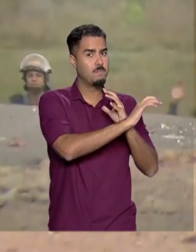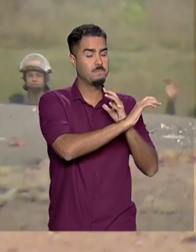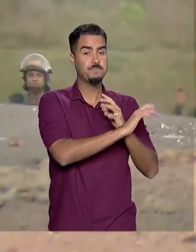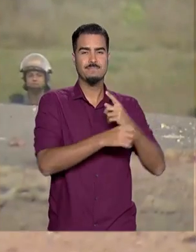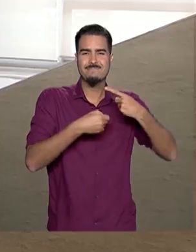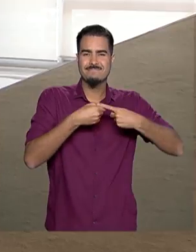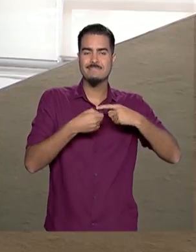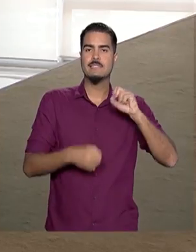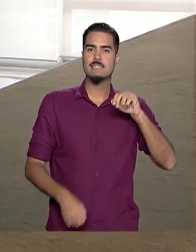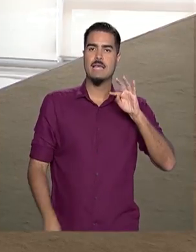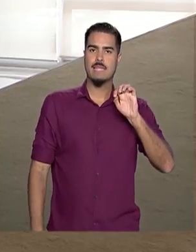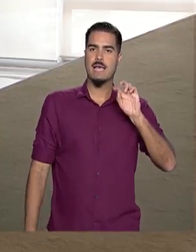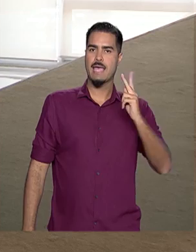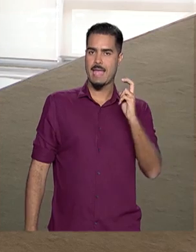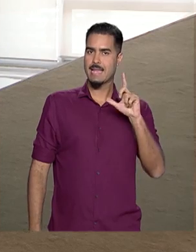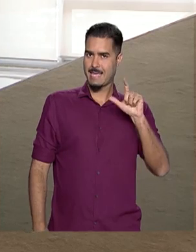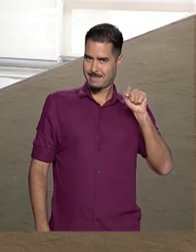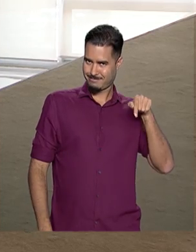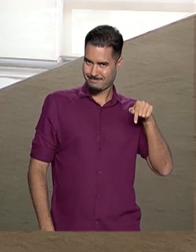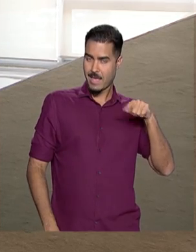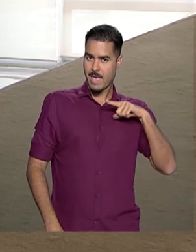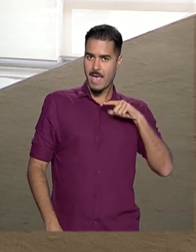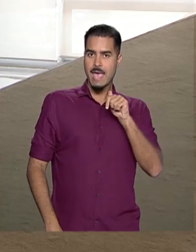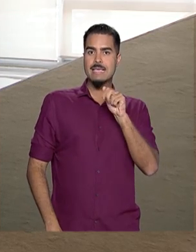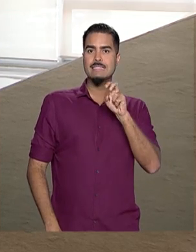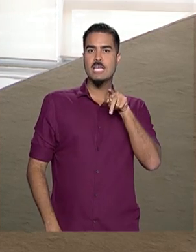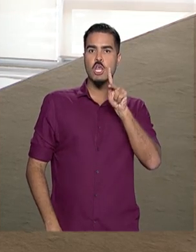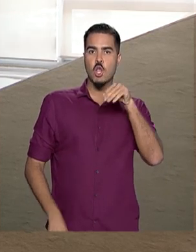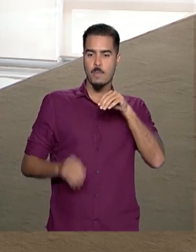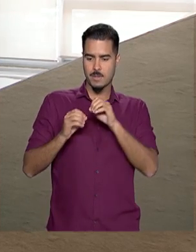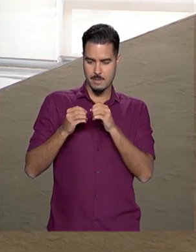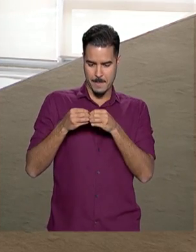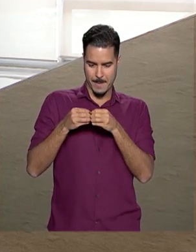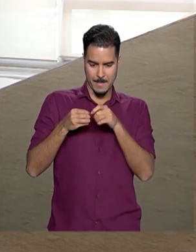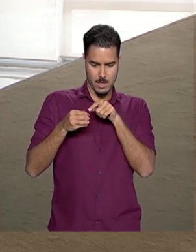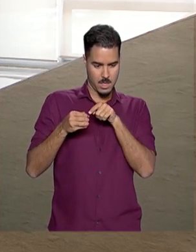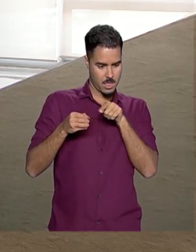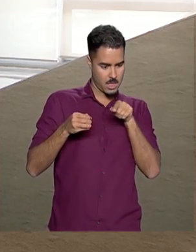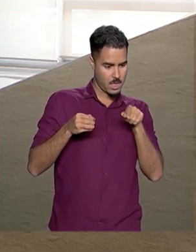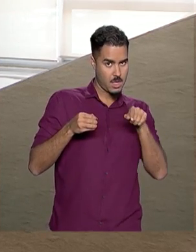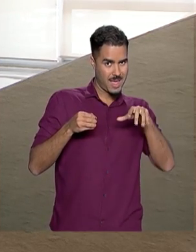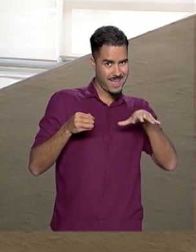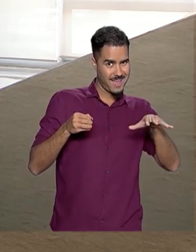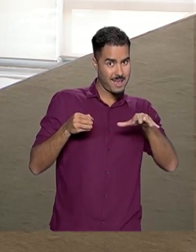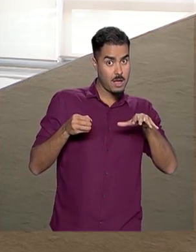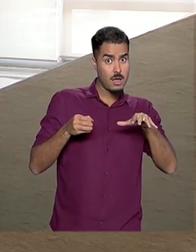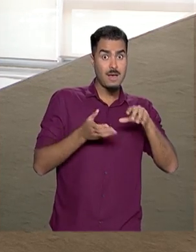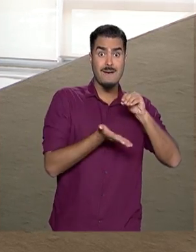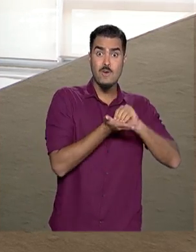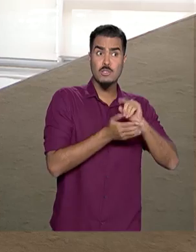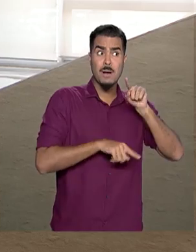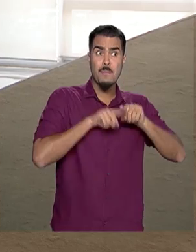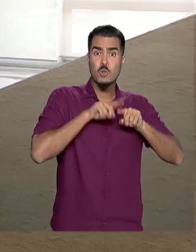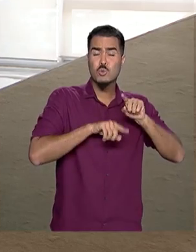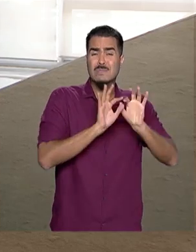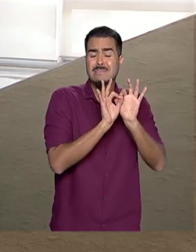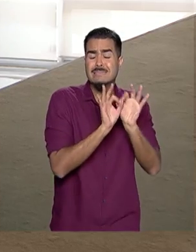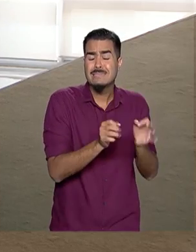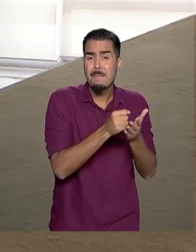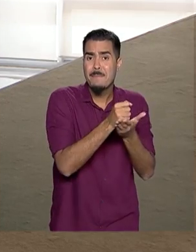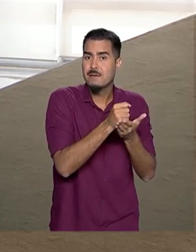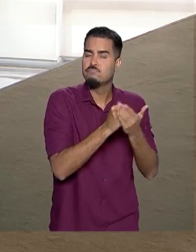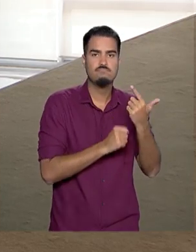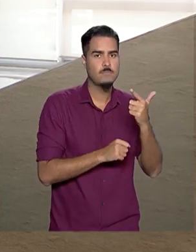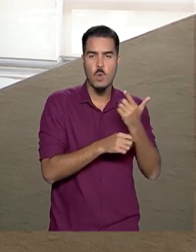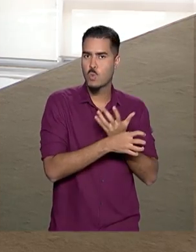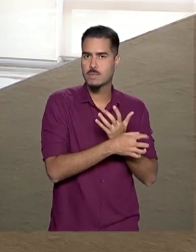Santa Helena do Airem, que fica a cerca de 15 quilômetros da fronteira com o Brasil, há relatos de que faltam os produtos mais básicos.